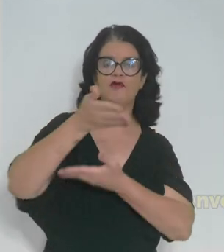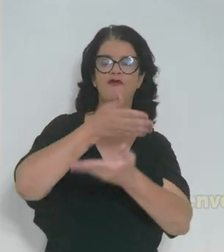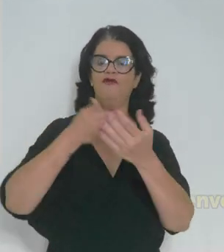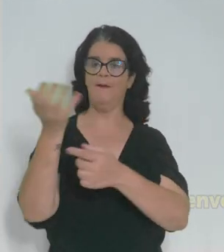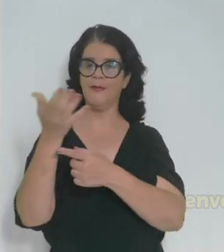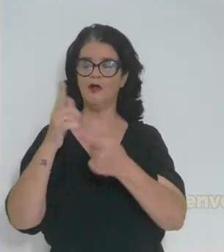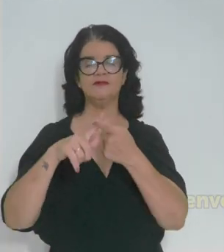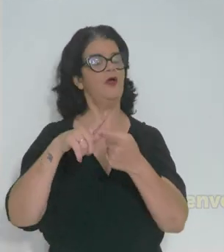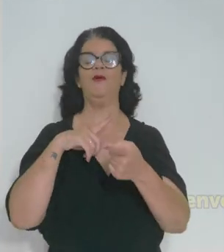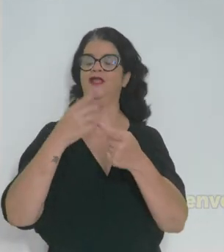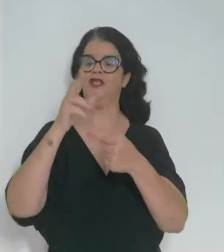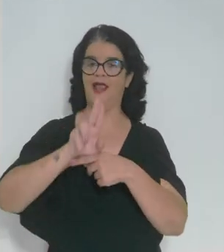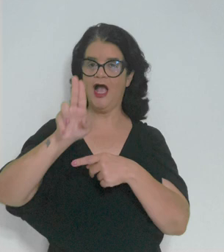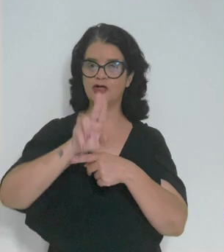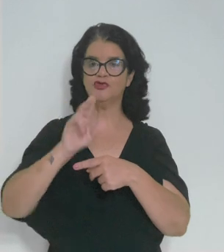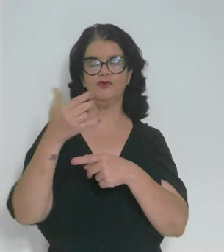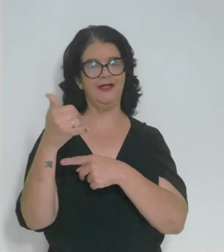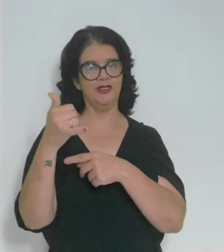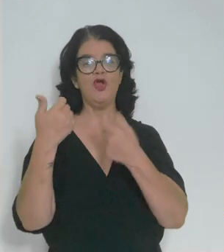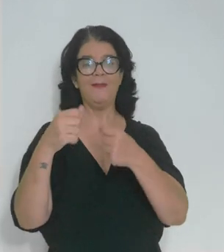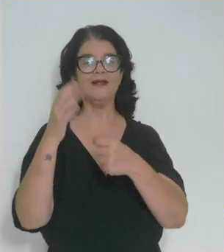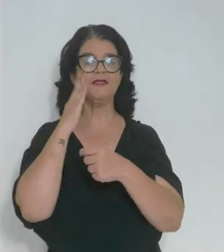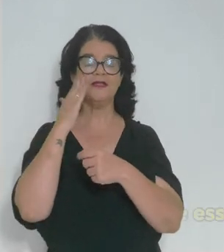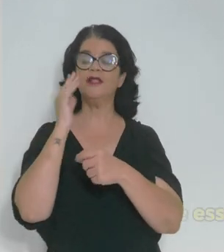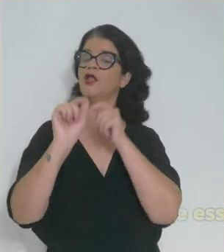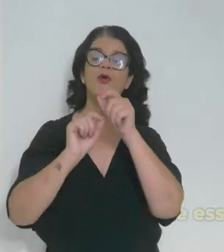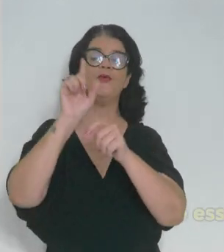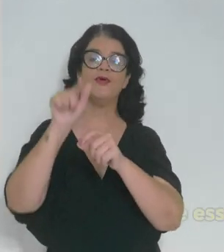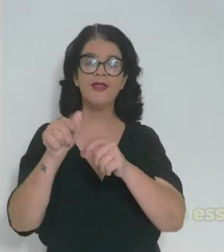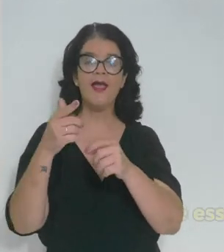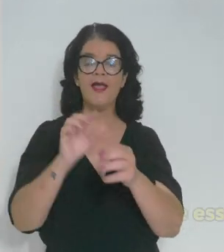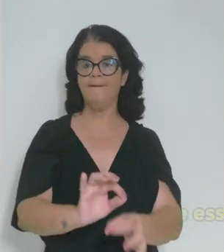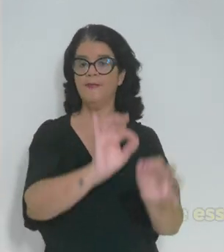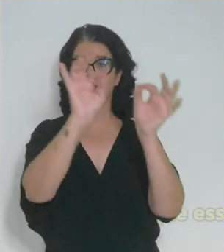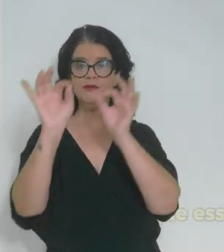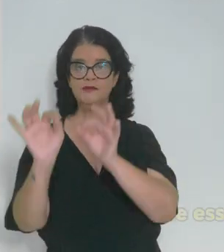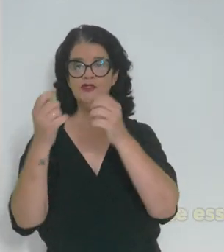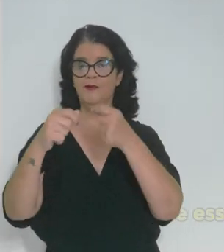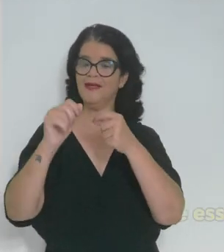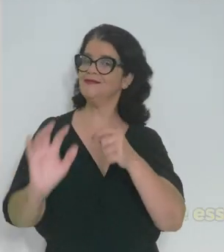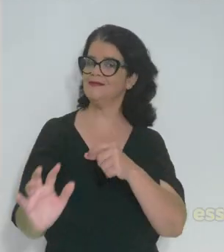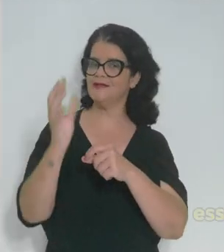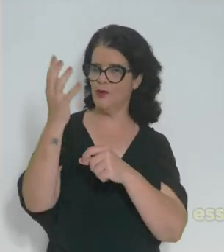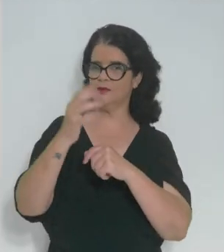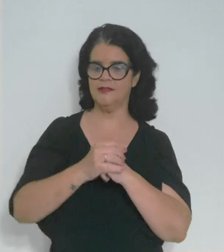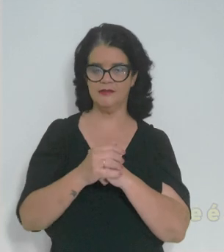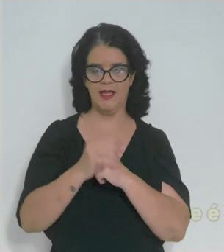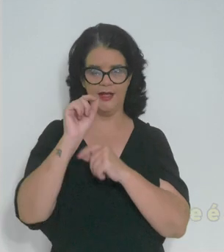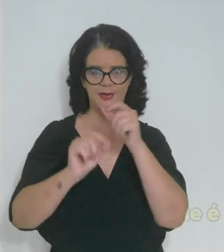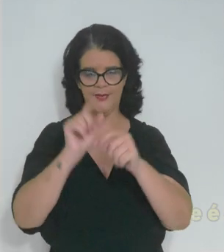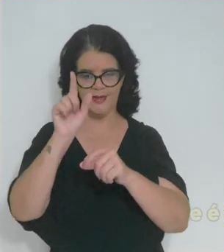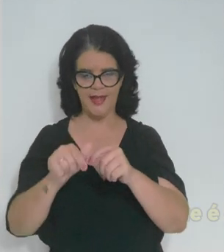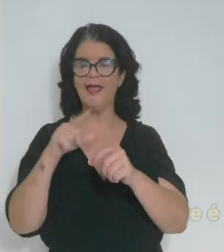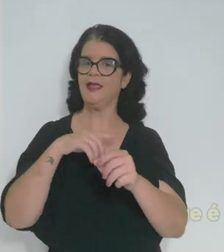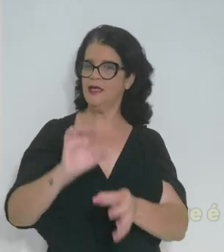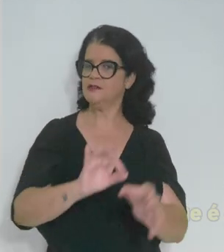questão de produção e gasto de energia, eu preciso entender, pessoal, o que é que esses processos precisam para acontecer e o